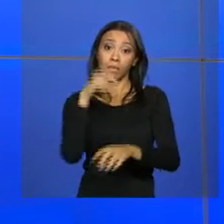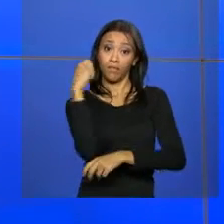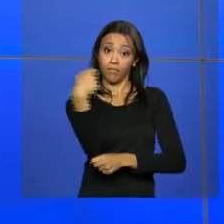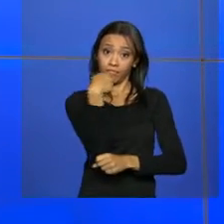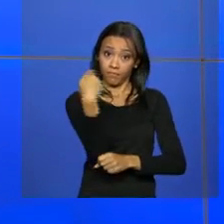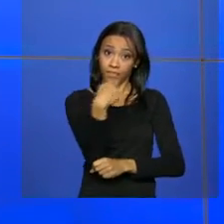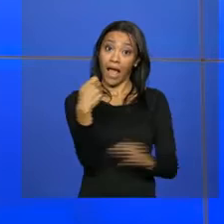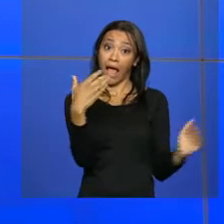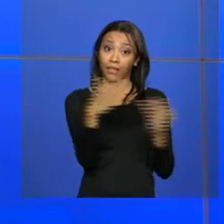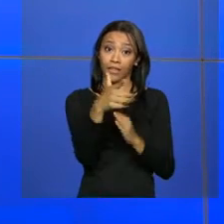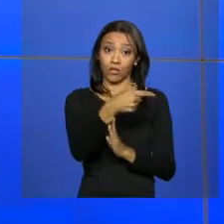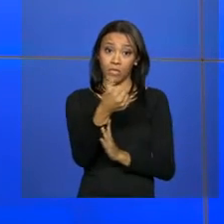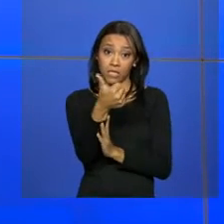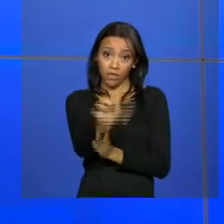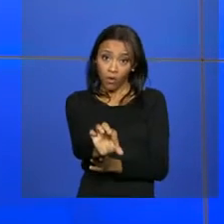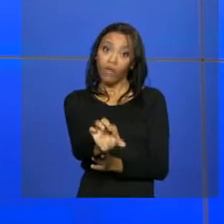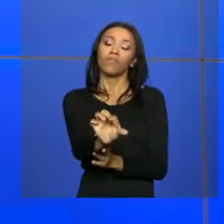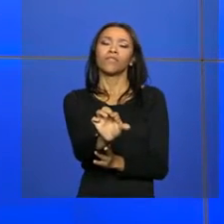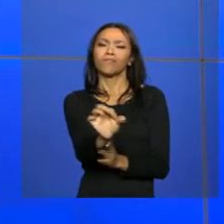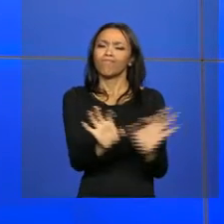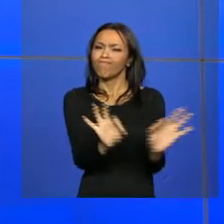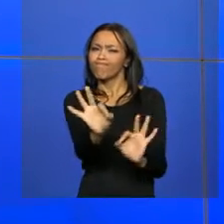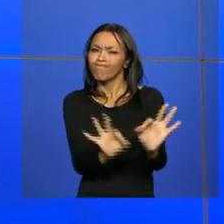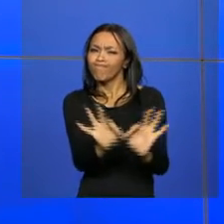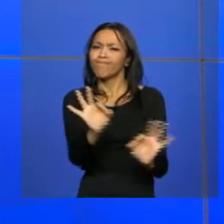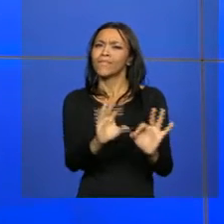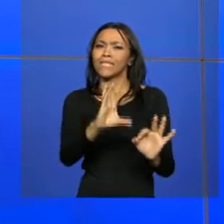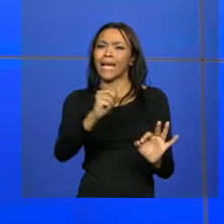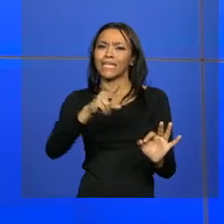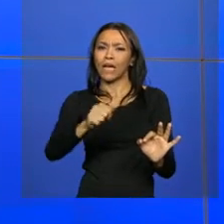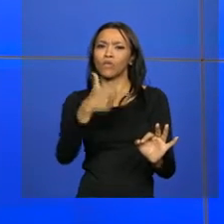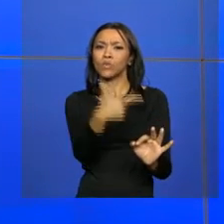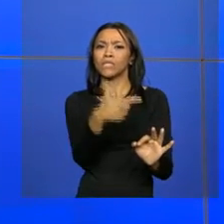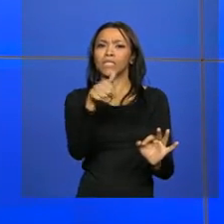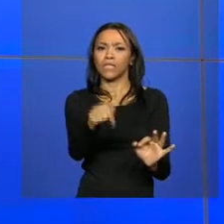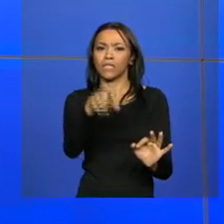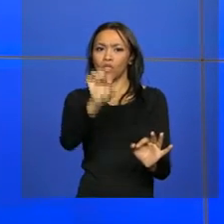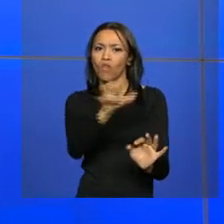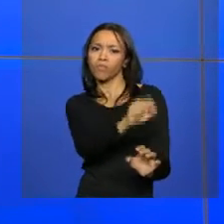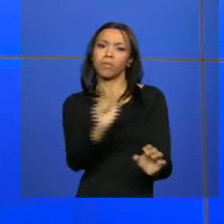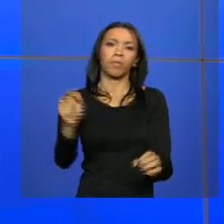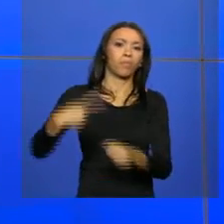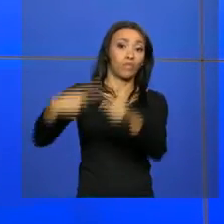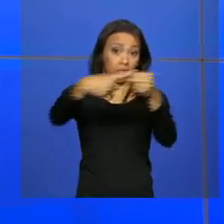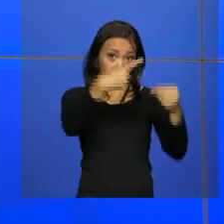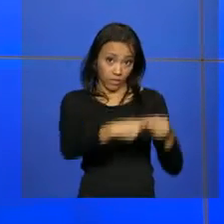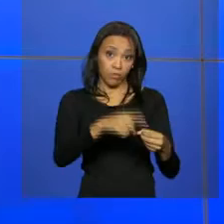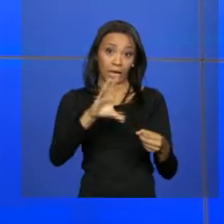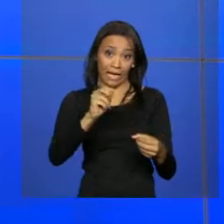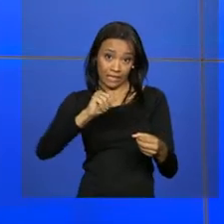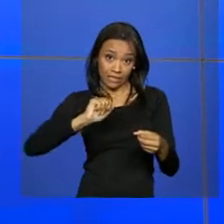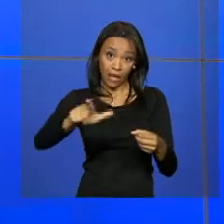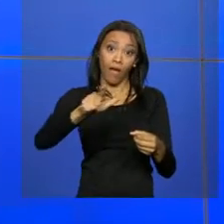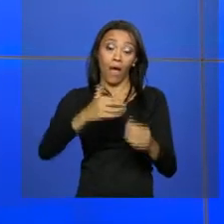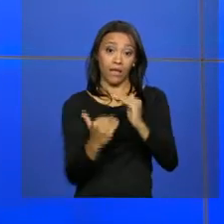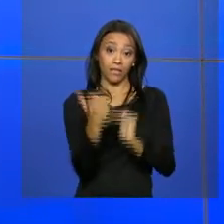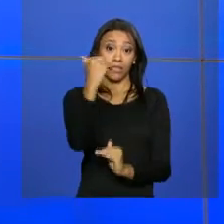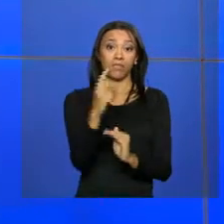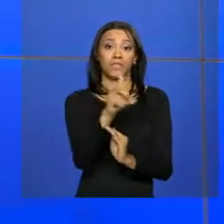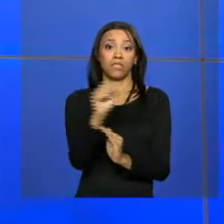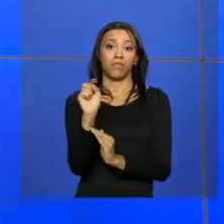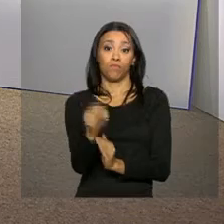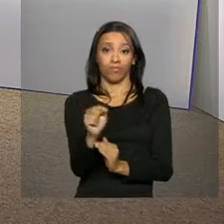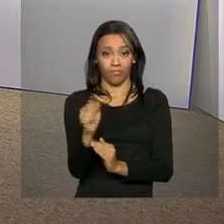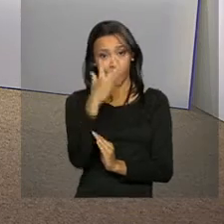2019, está prevista a implantação dos canais em 279 municípios, com população acima de 100 mil